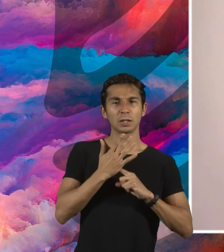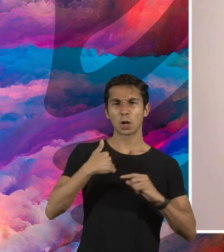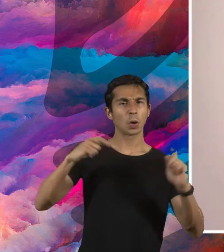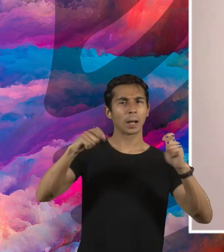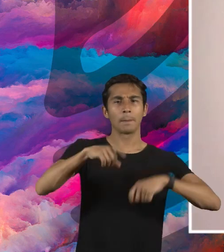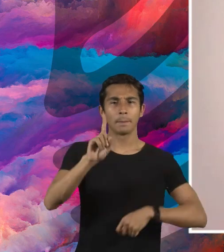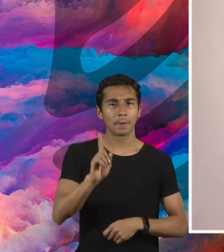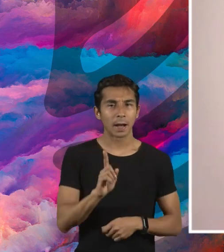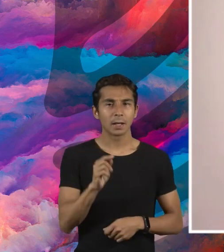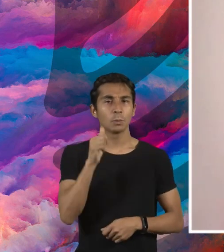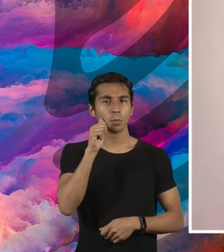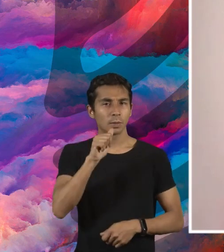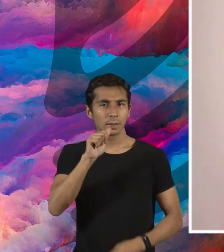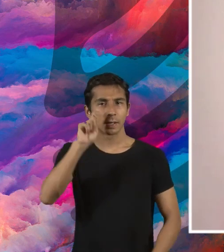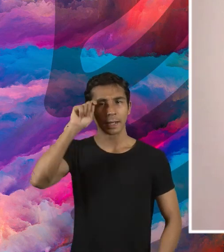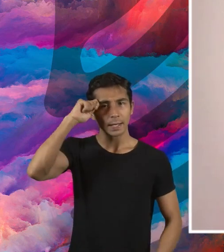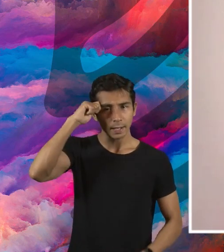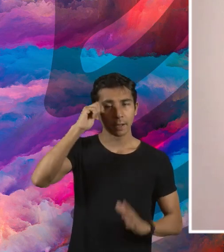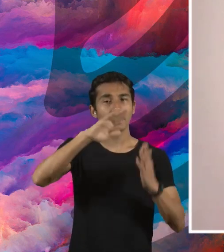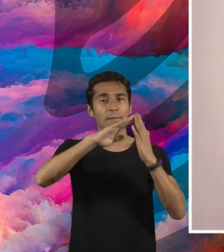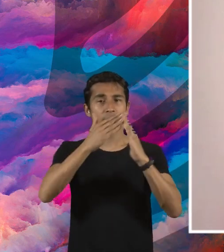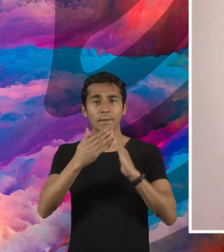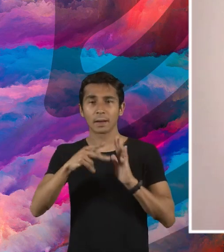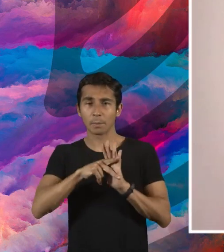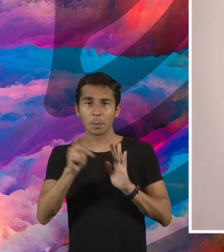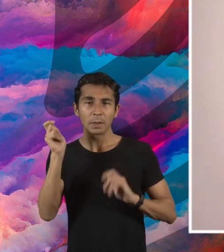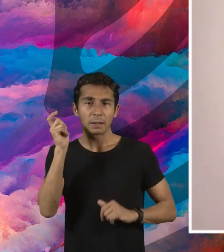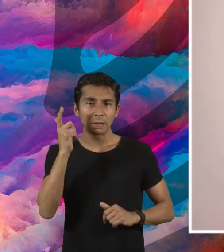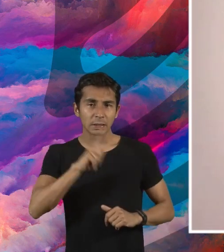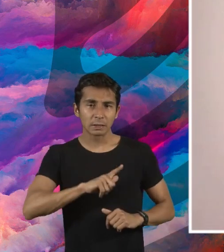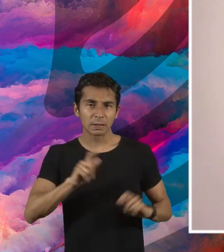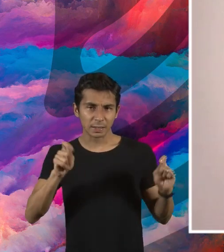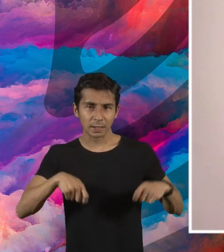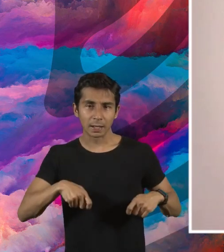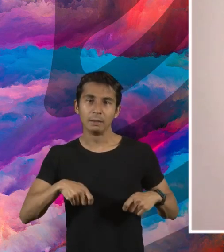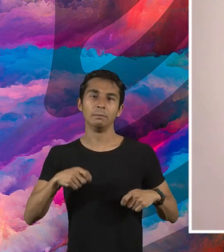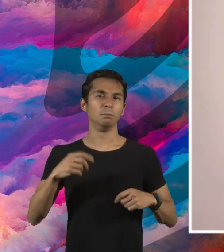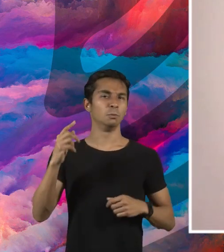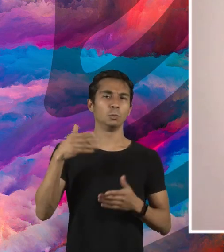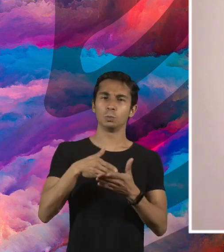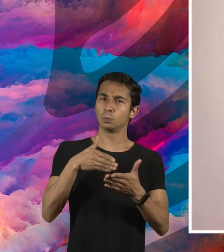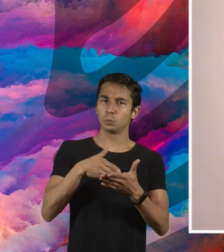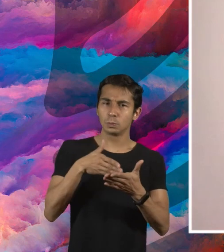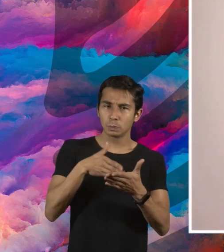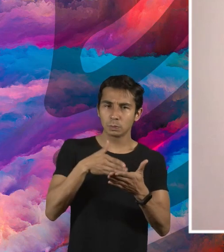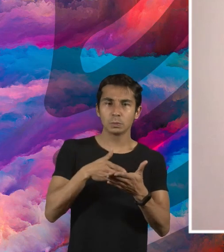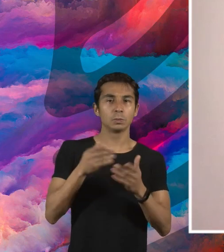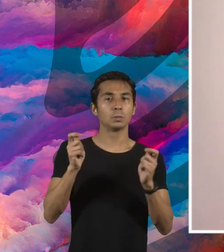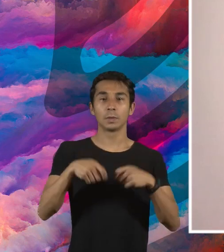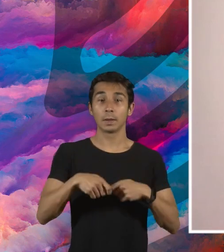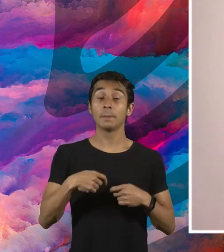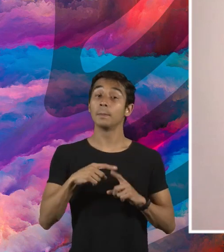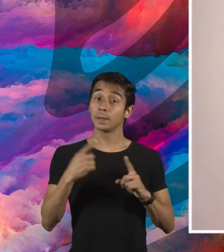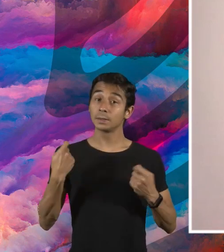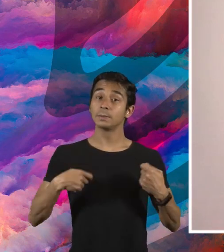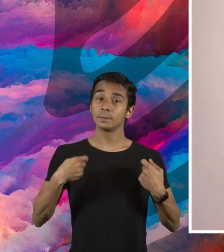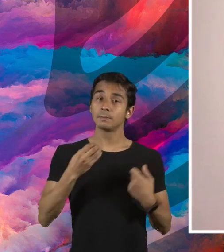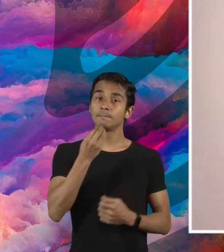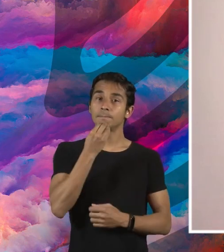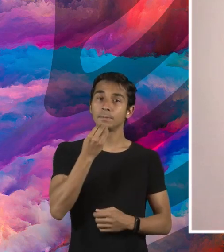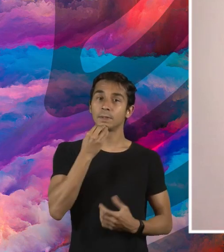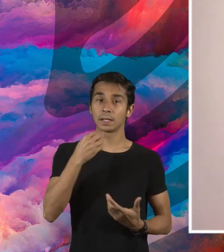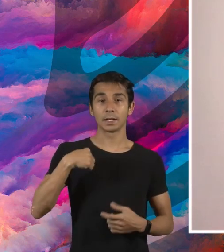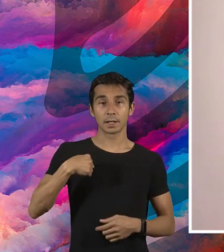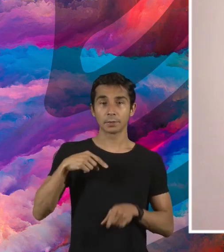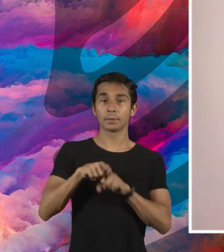periferia. E como eu, tantas outras, a gente precisa somente de oportunidade. E aí eu digo, oportunidade realmente,